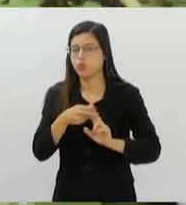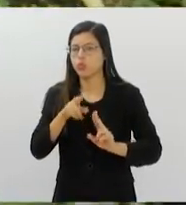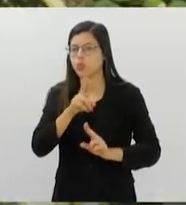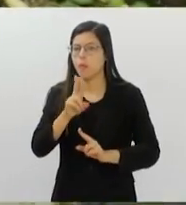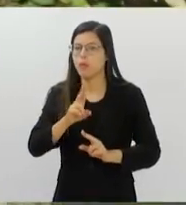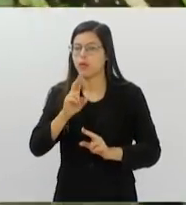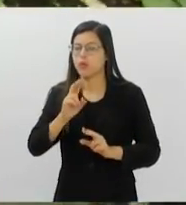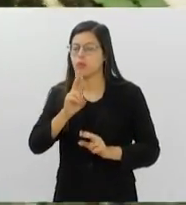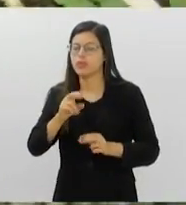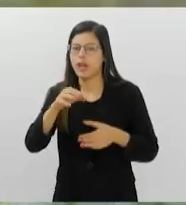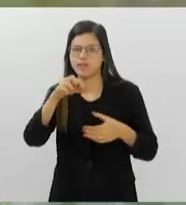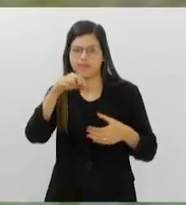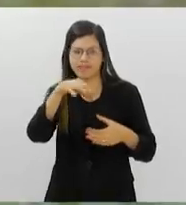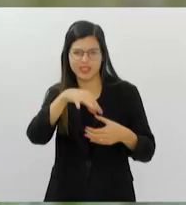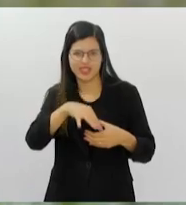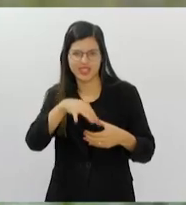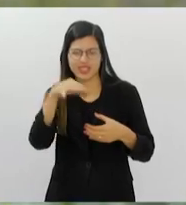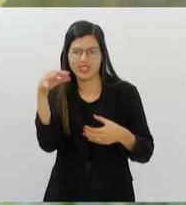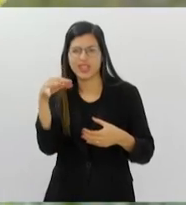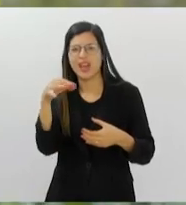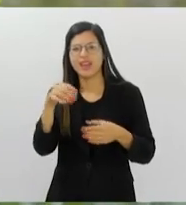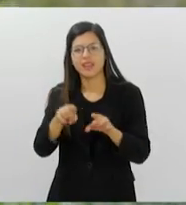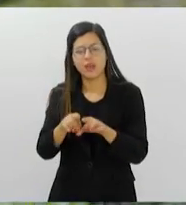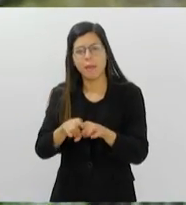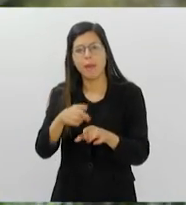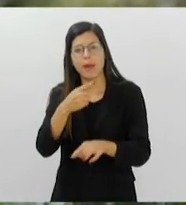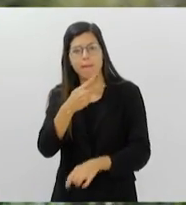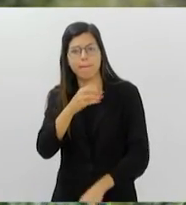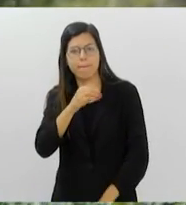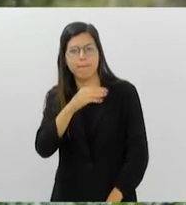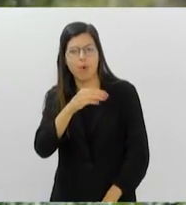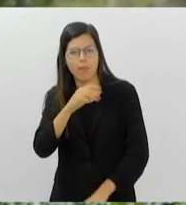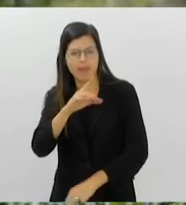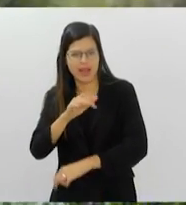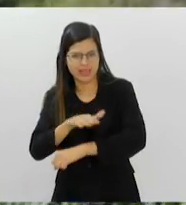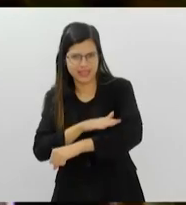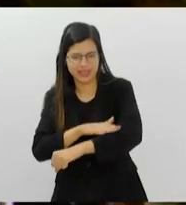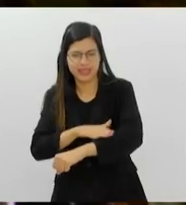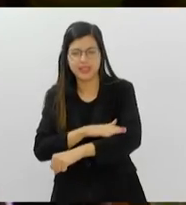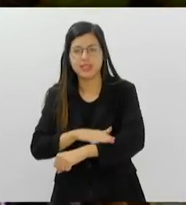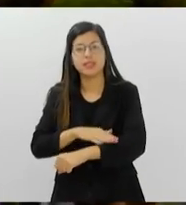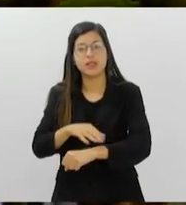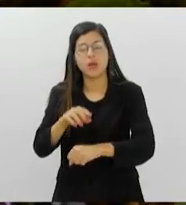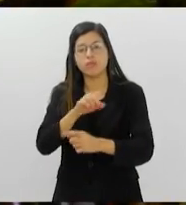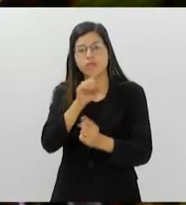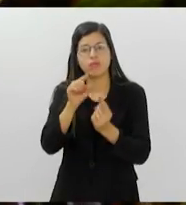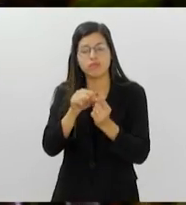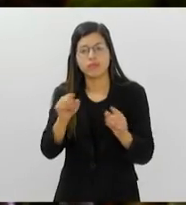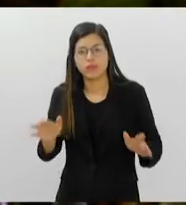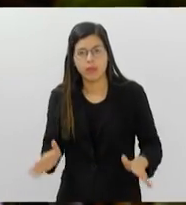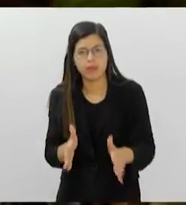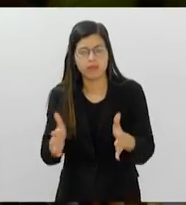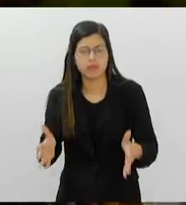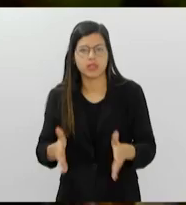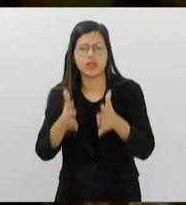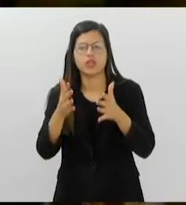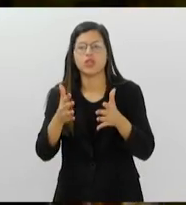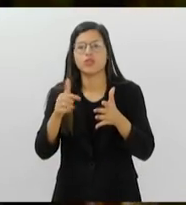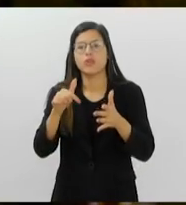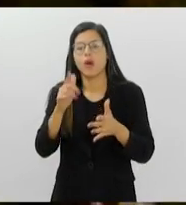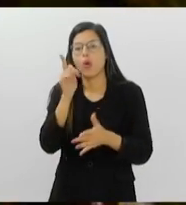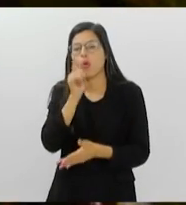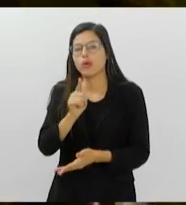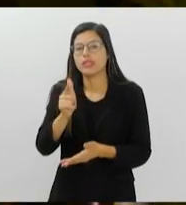e pomadas. O projeto visa ainda capacitar pequenos produtores rurais para extrair óleos essenciais no